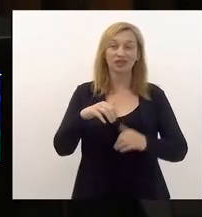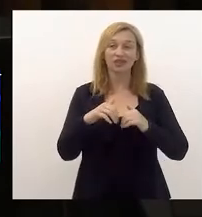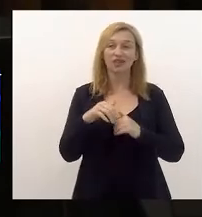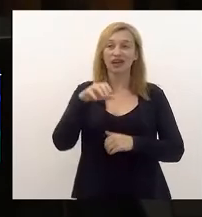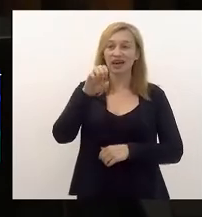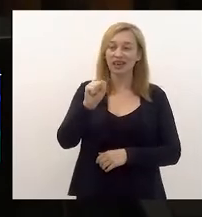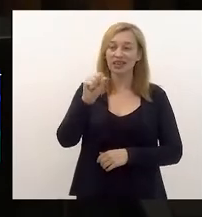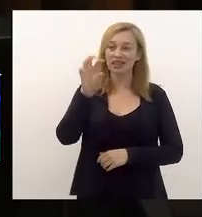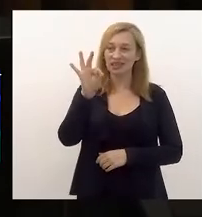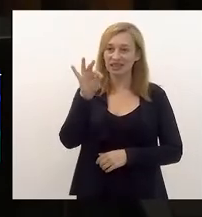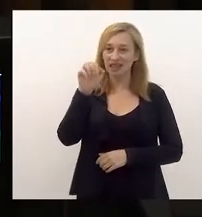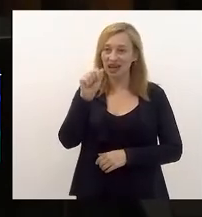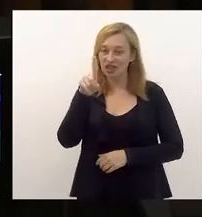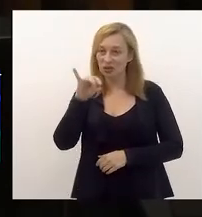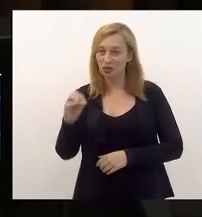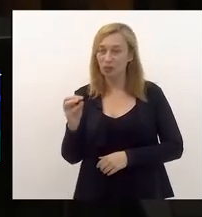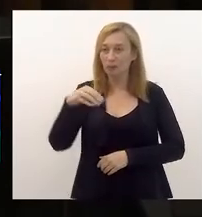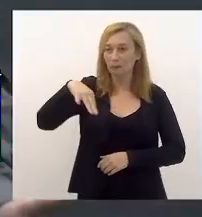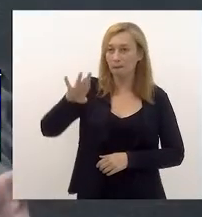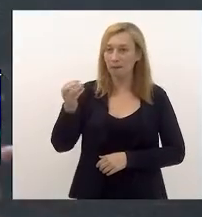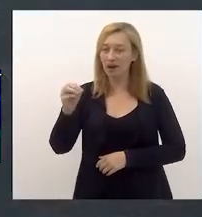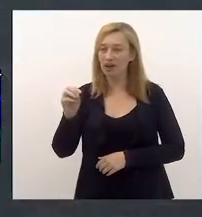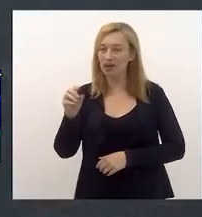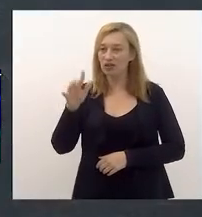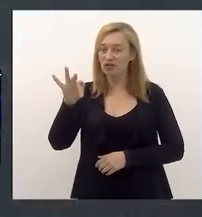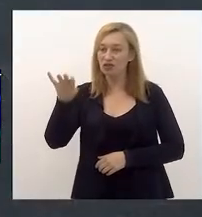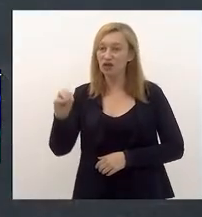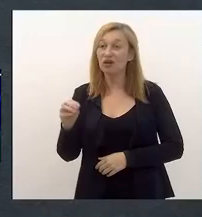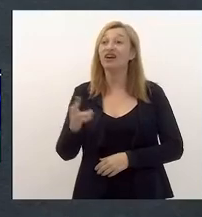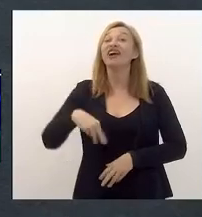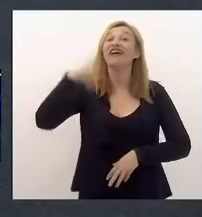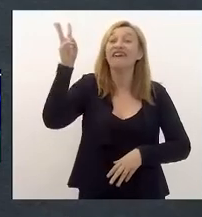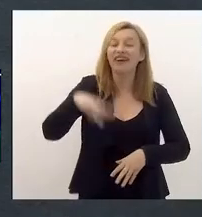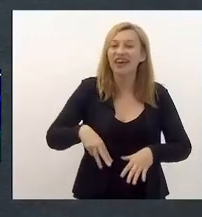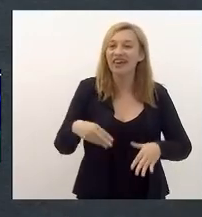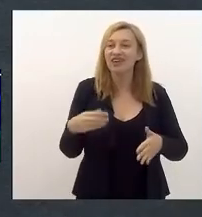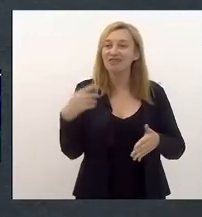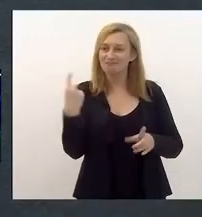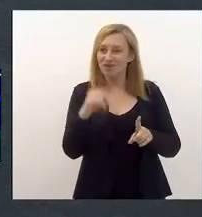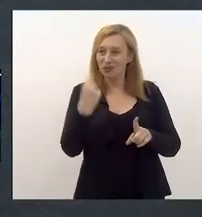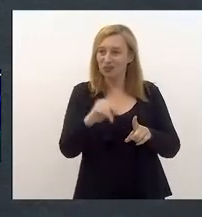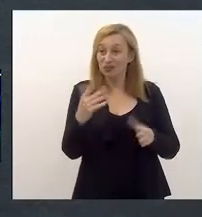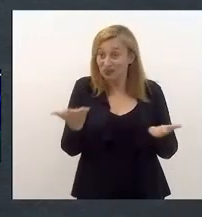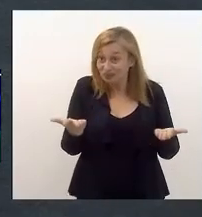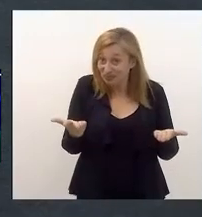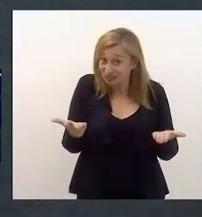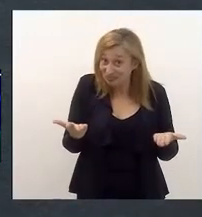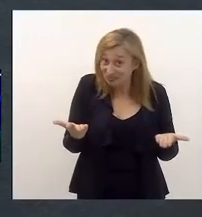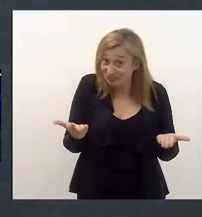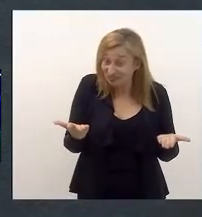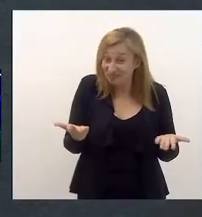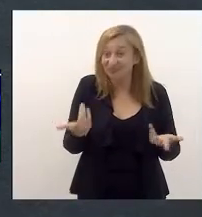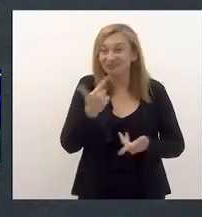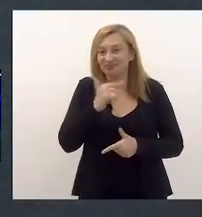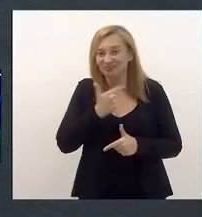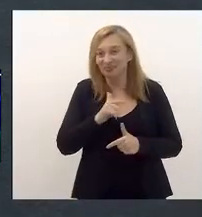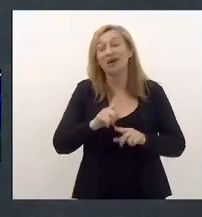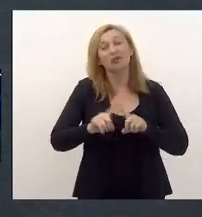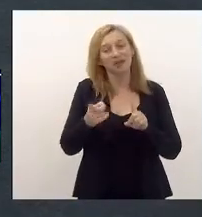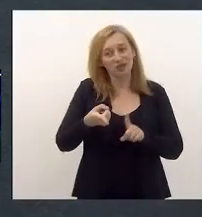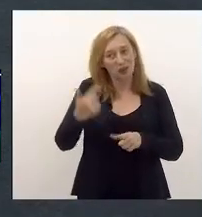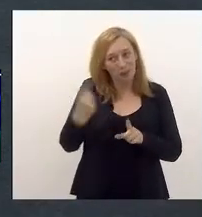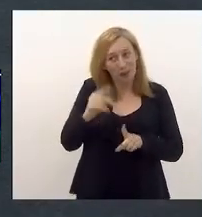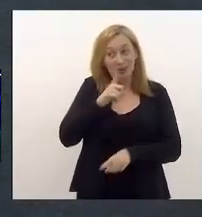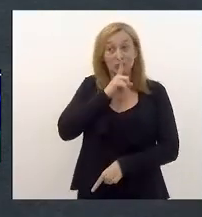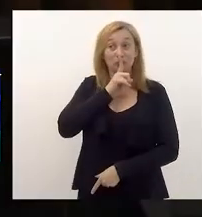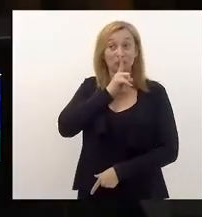popular Maracanã. Quem apanhou muito, por conta... Mas eu apanhei calado,